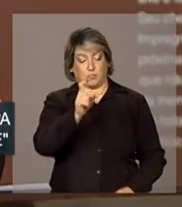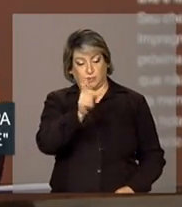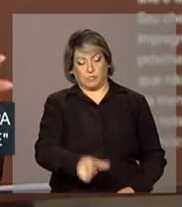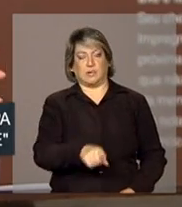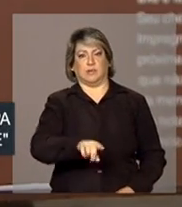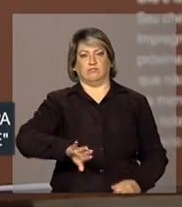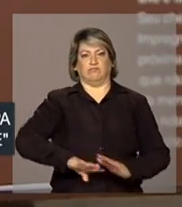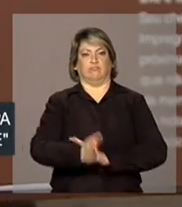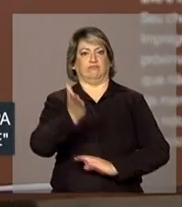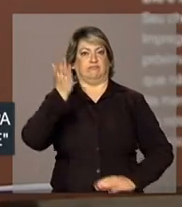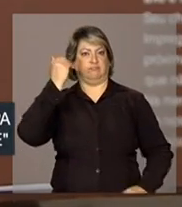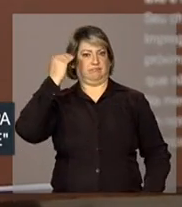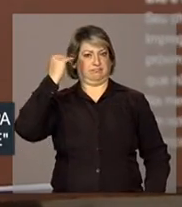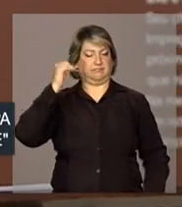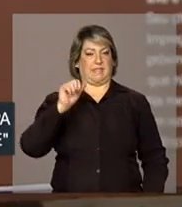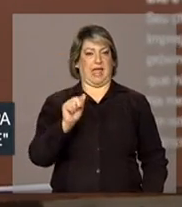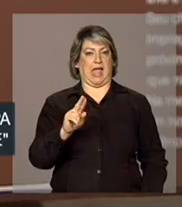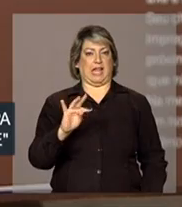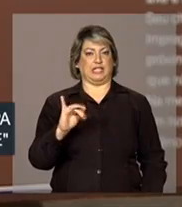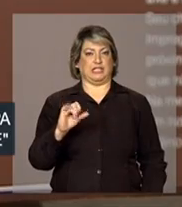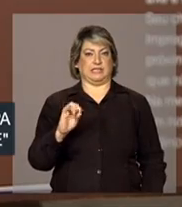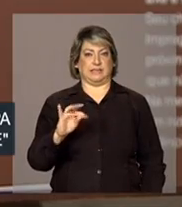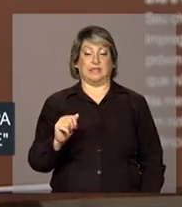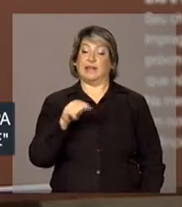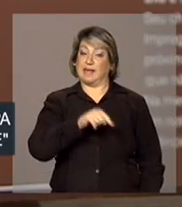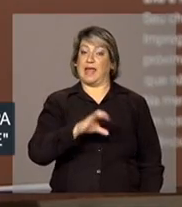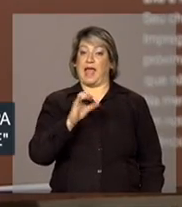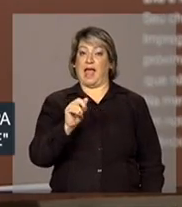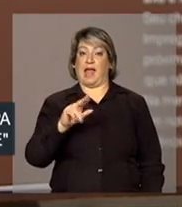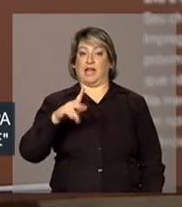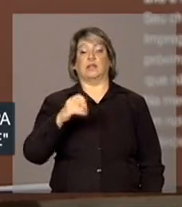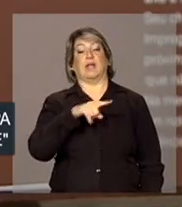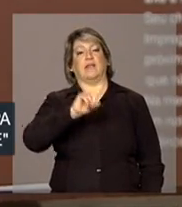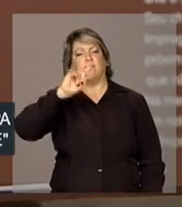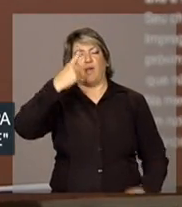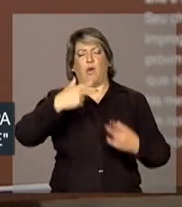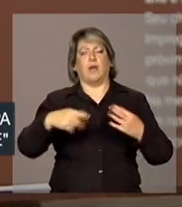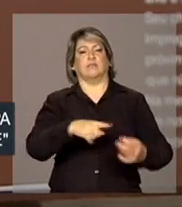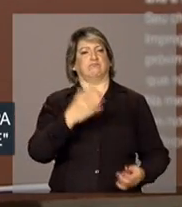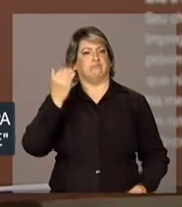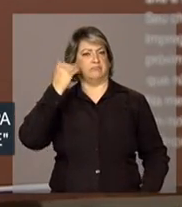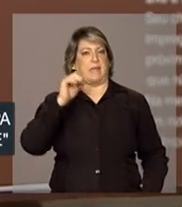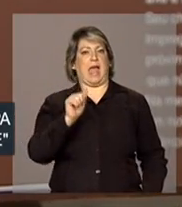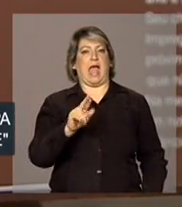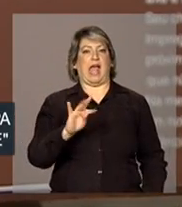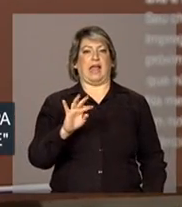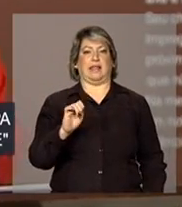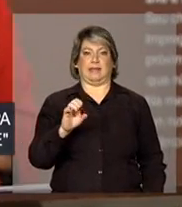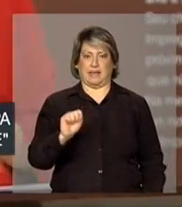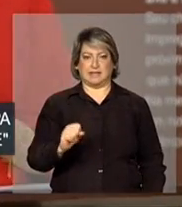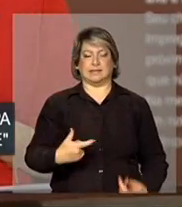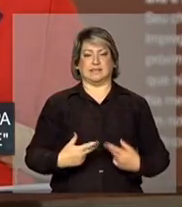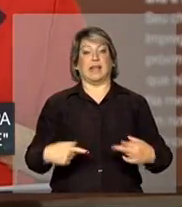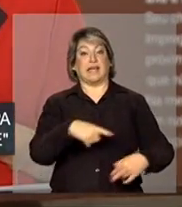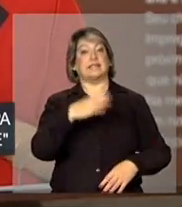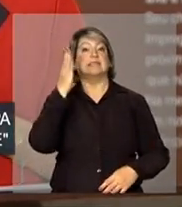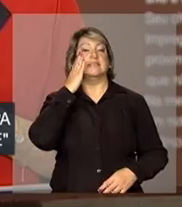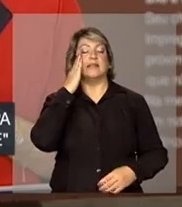grande artista. O Carlinhos é um autor e um grande artista. E ele expressa